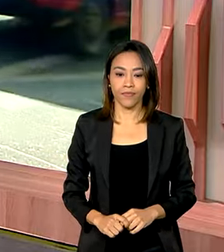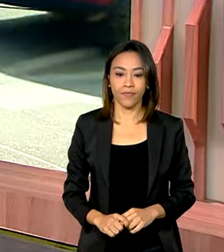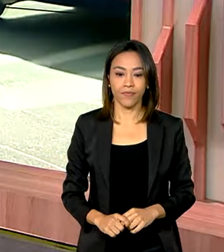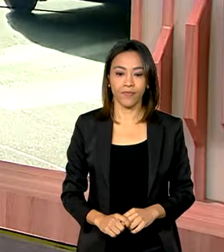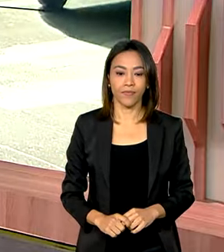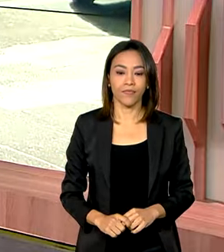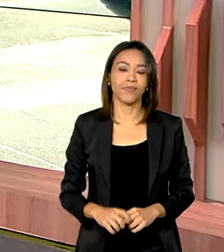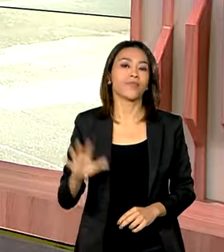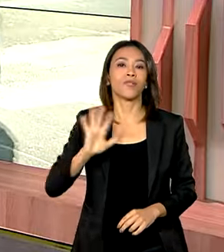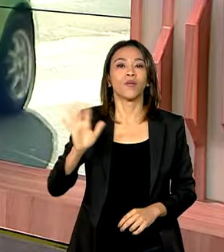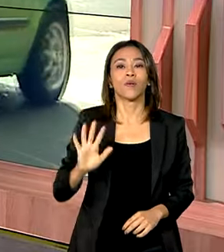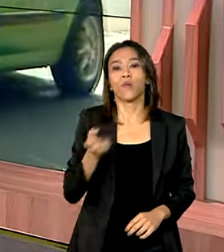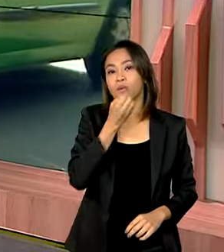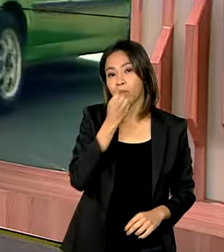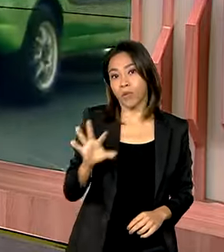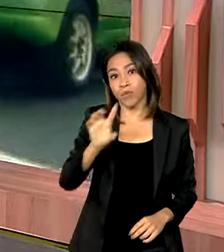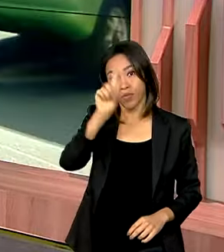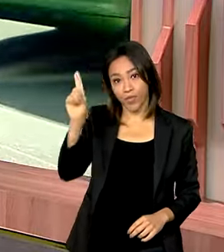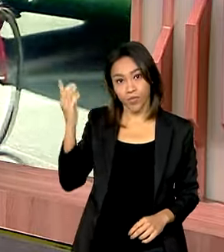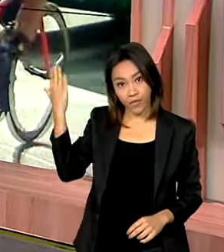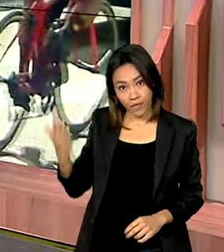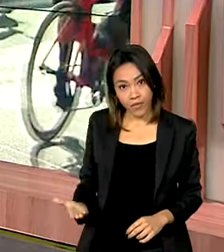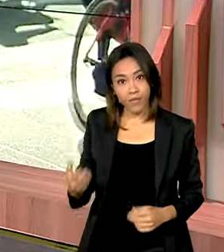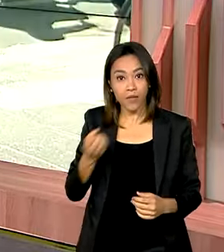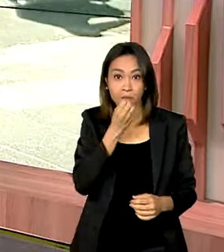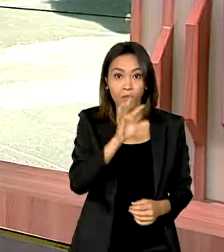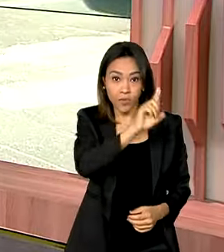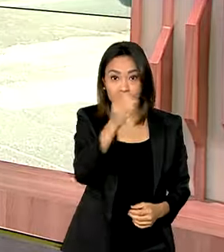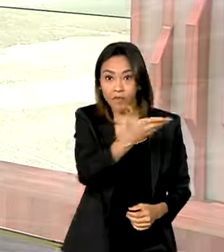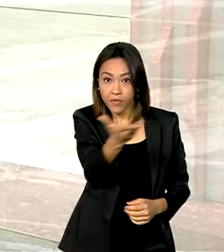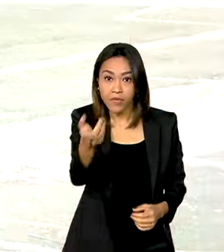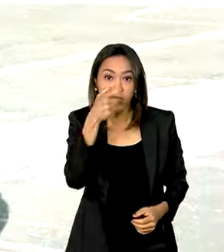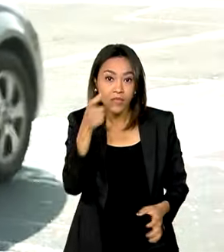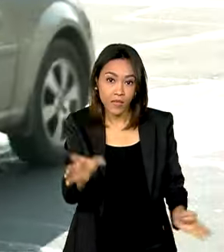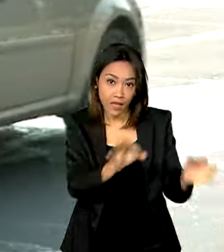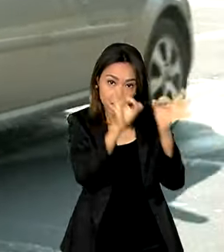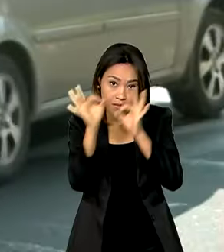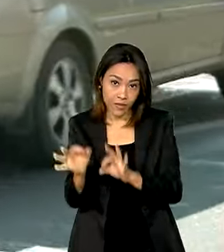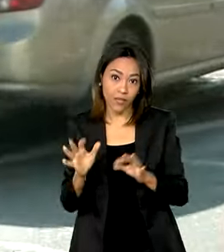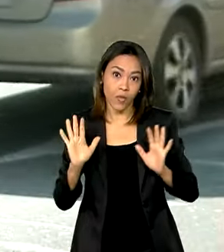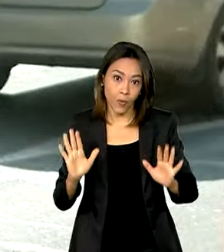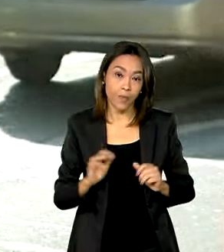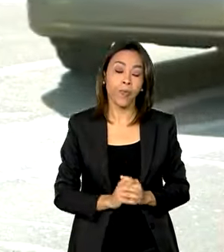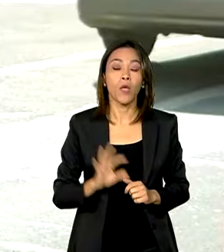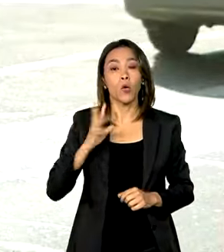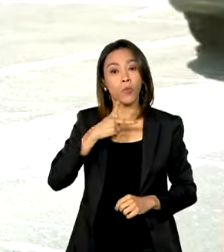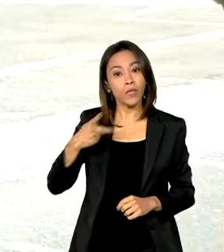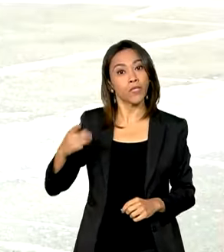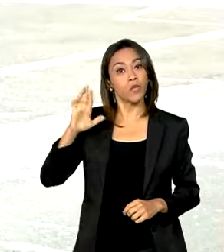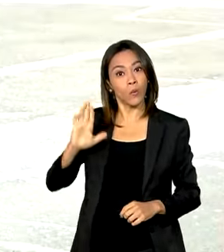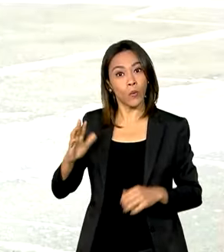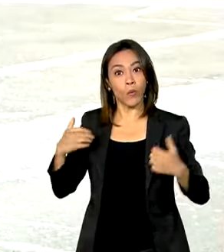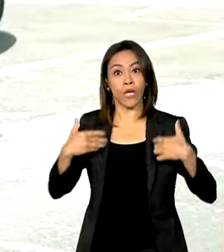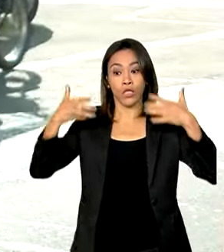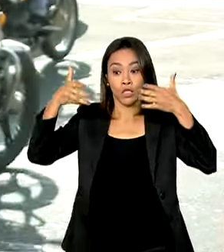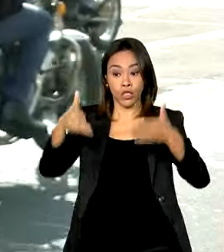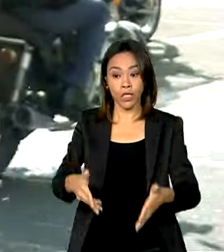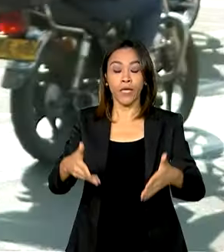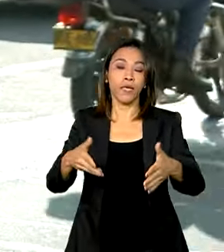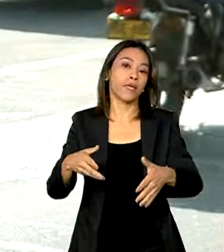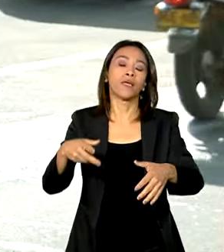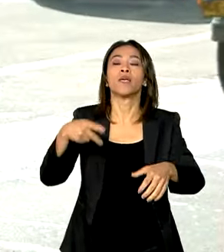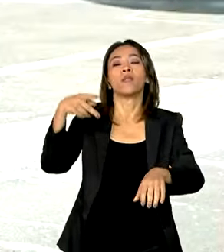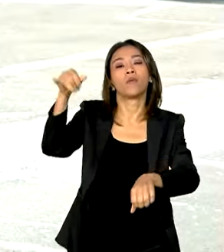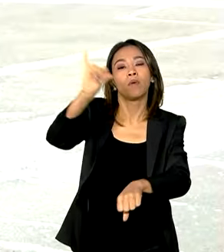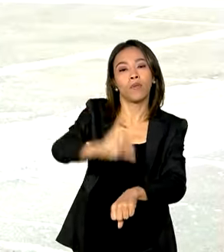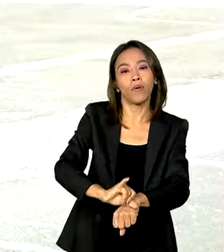Oi, Vanessa. Bom dia para você também. Bom dia para você que nos acompanha. Olha, a previsão é que o presidente Lula chegue aqui em Bogotá, capital da